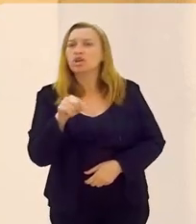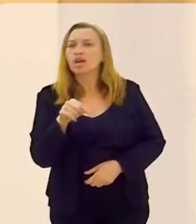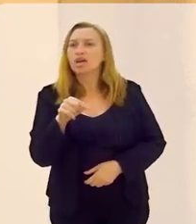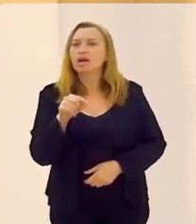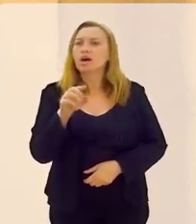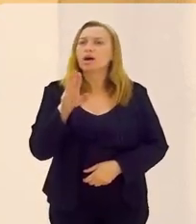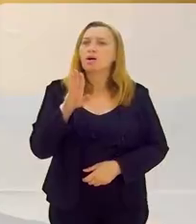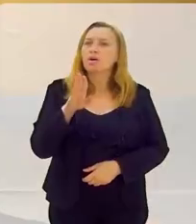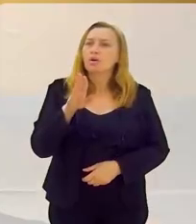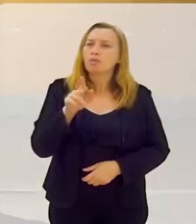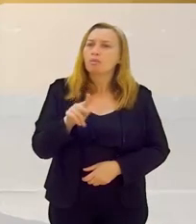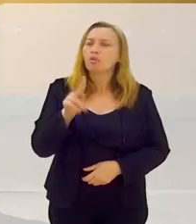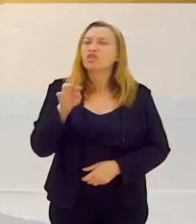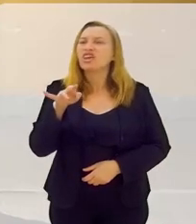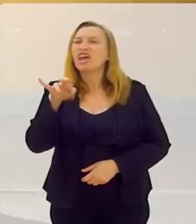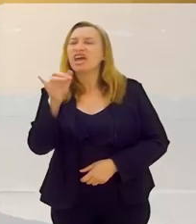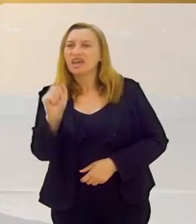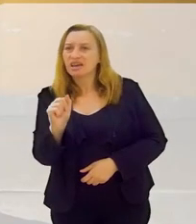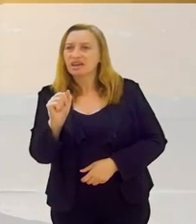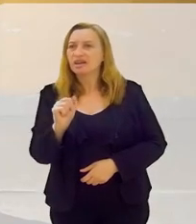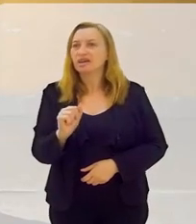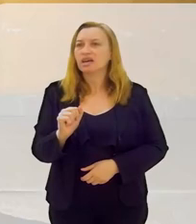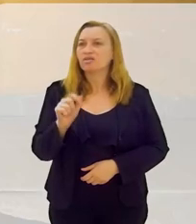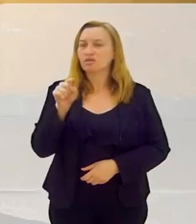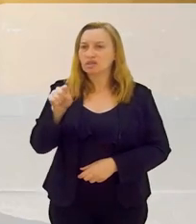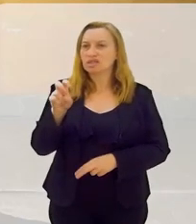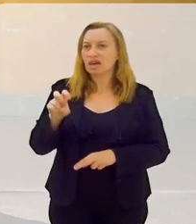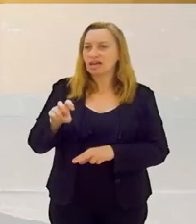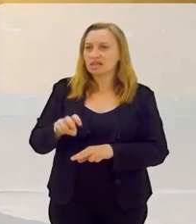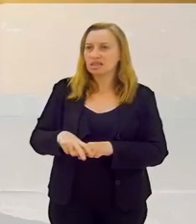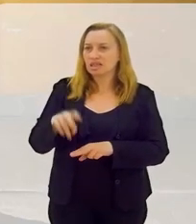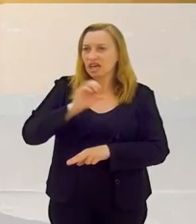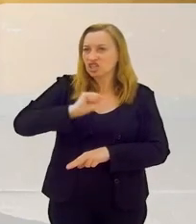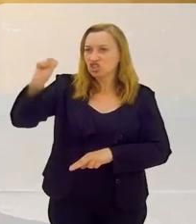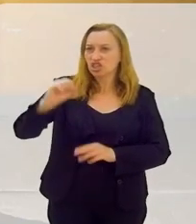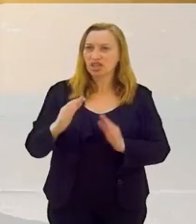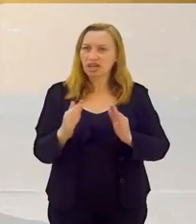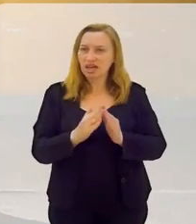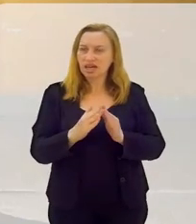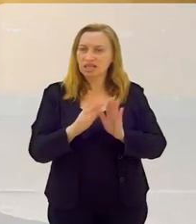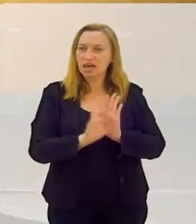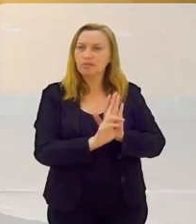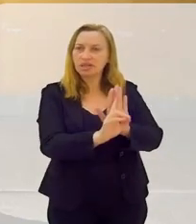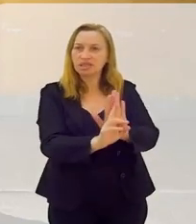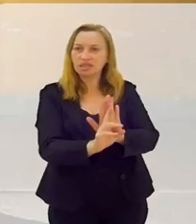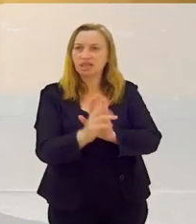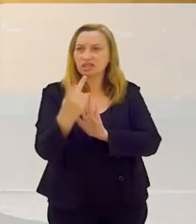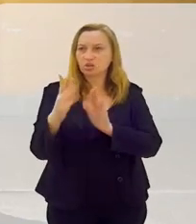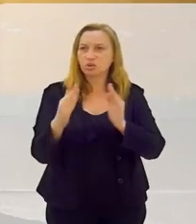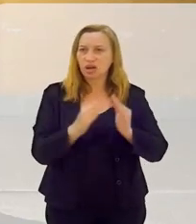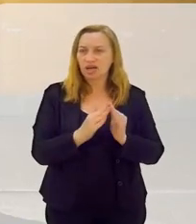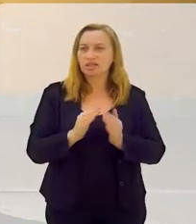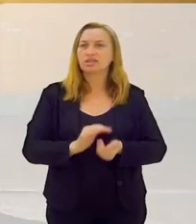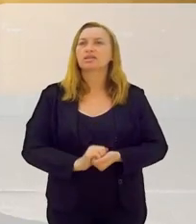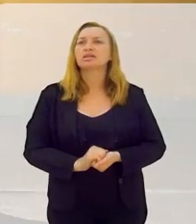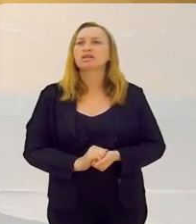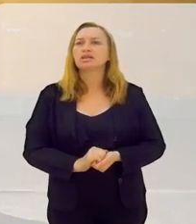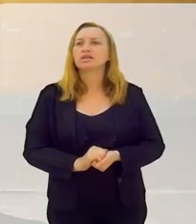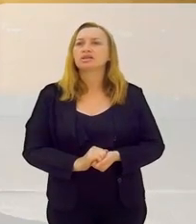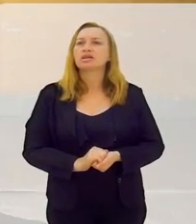é uma comida? É onde você assenta, você bota o axé da casa, a representatividade da sua casa.